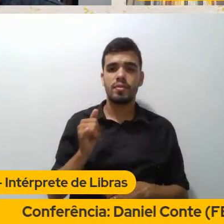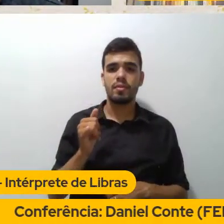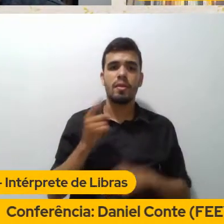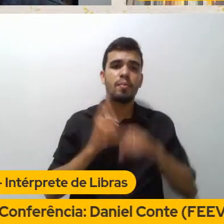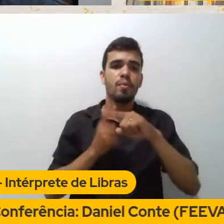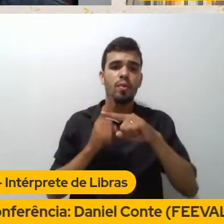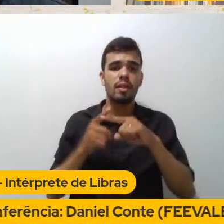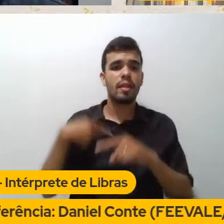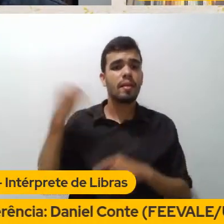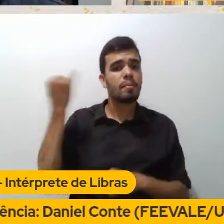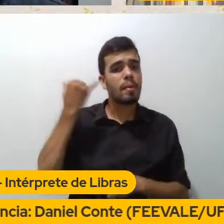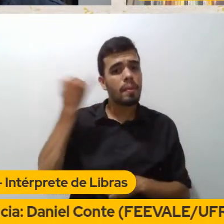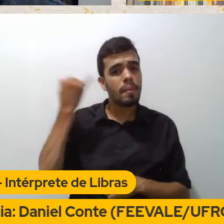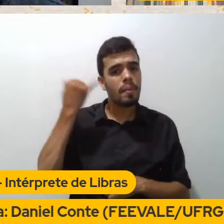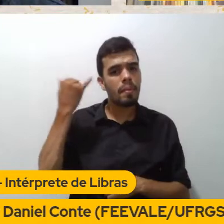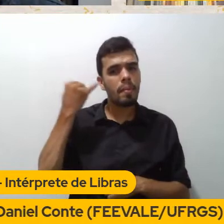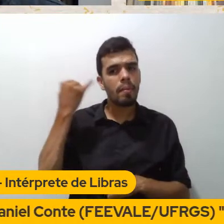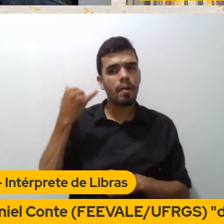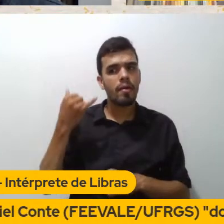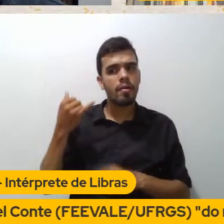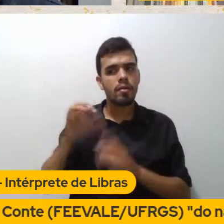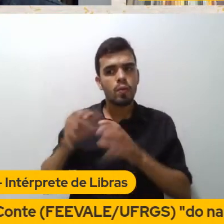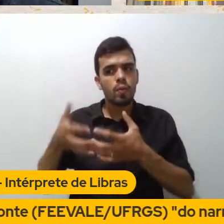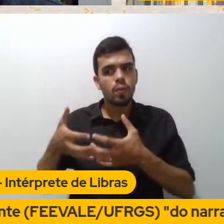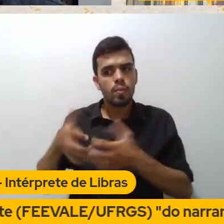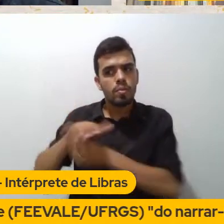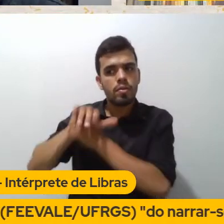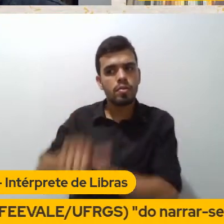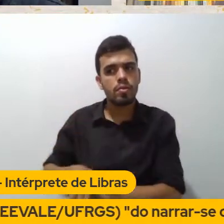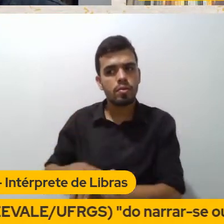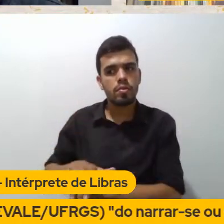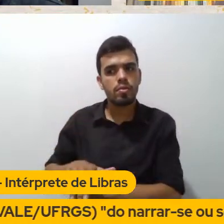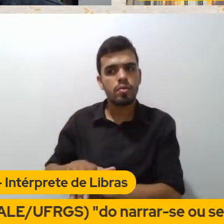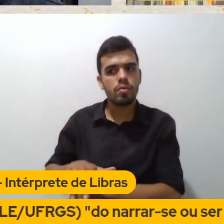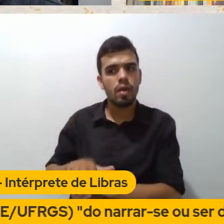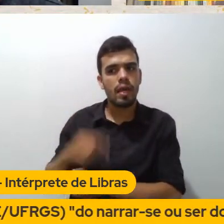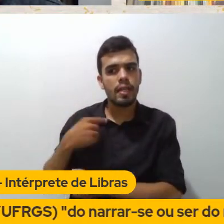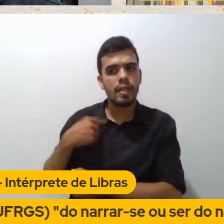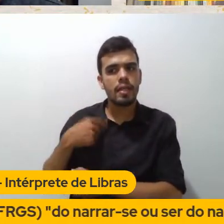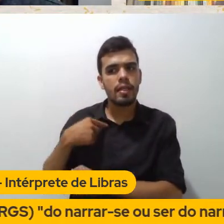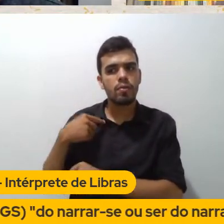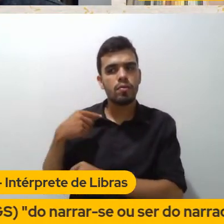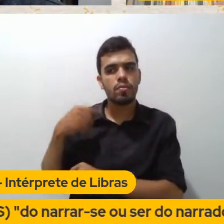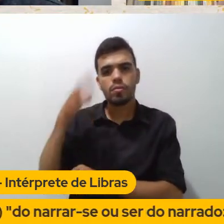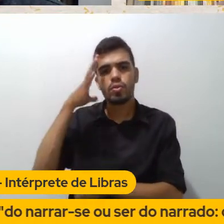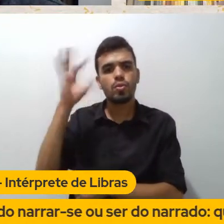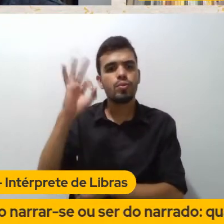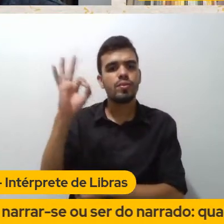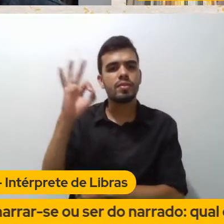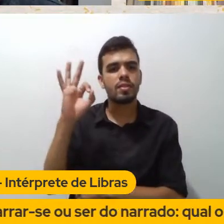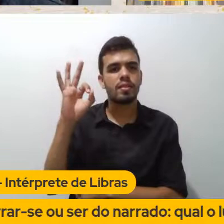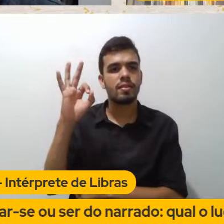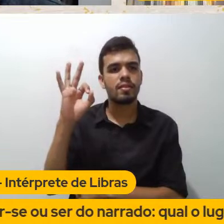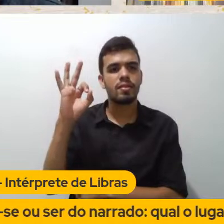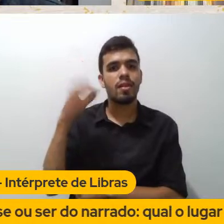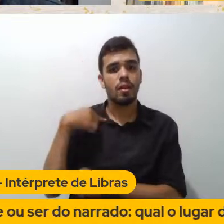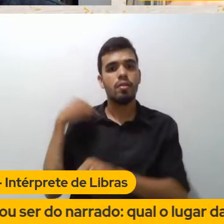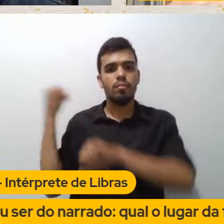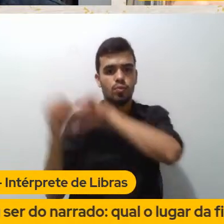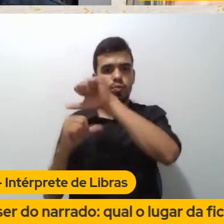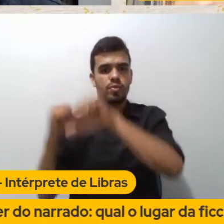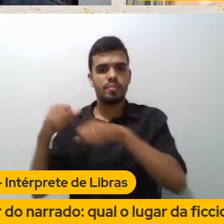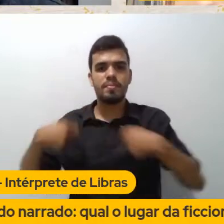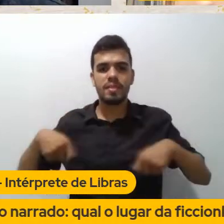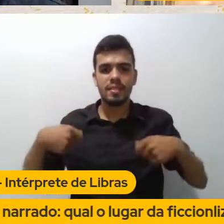Nós nunca vamos Ter a condição De desconstituir Uma narrativa Que opera Legalmente Contra